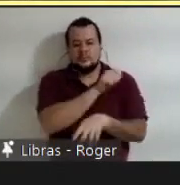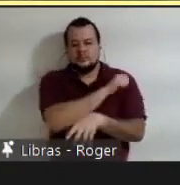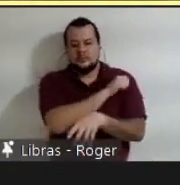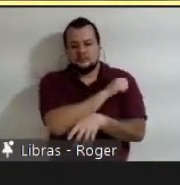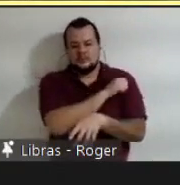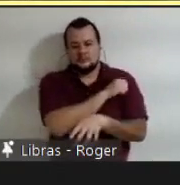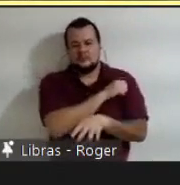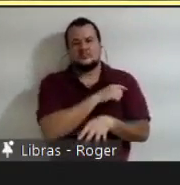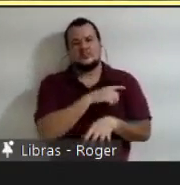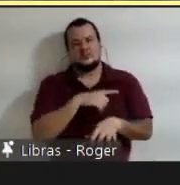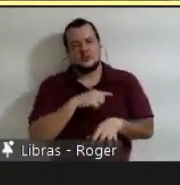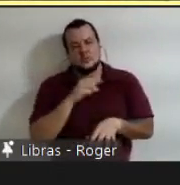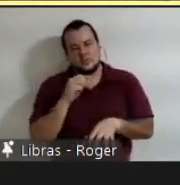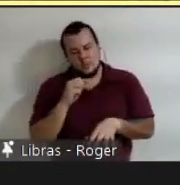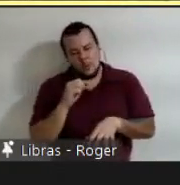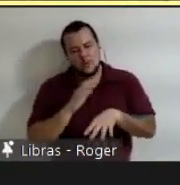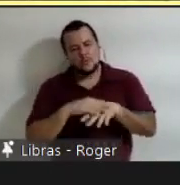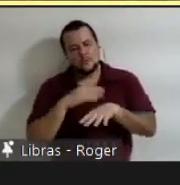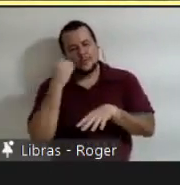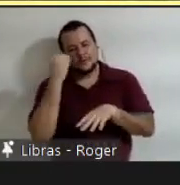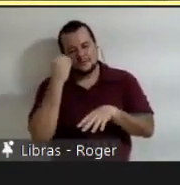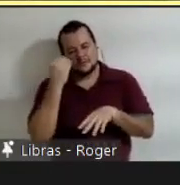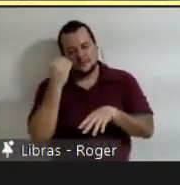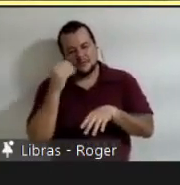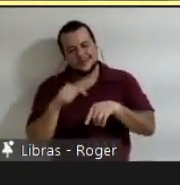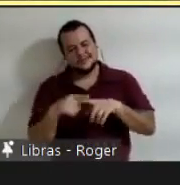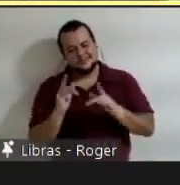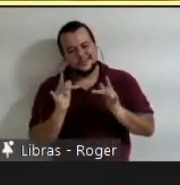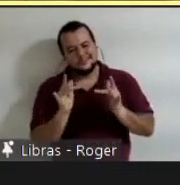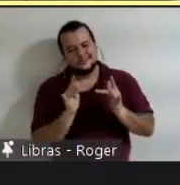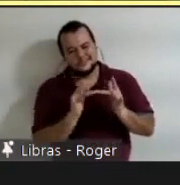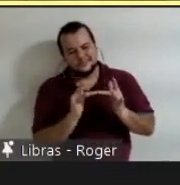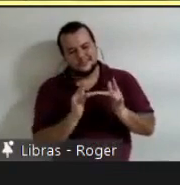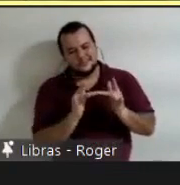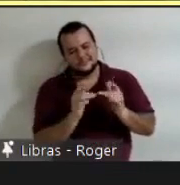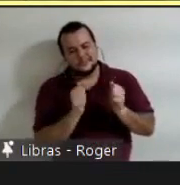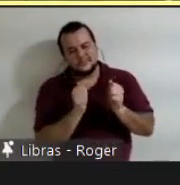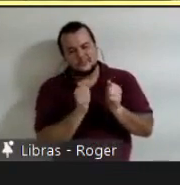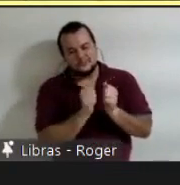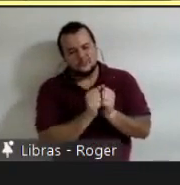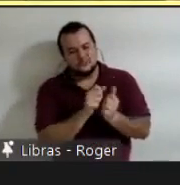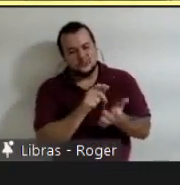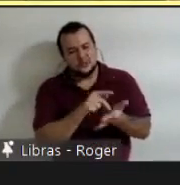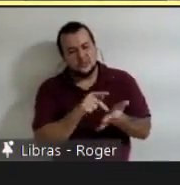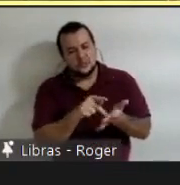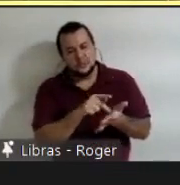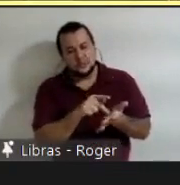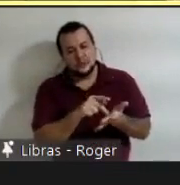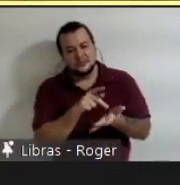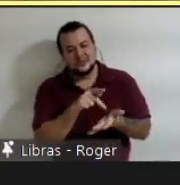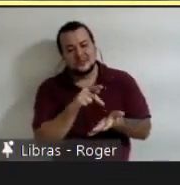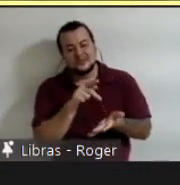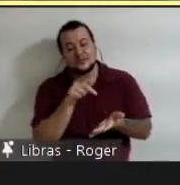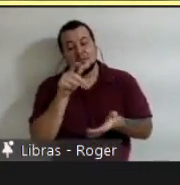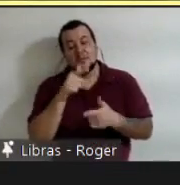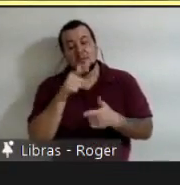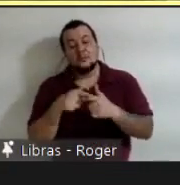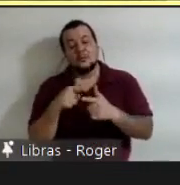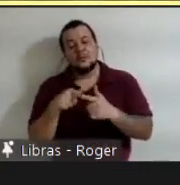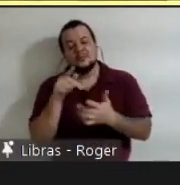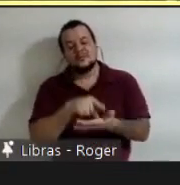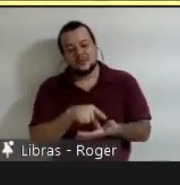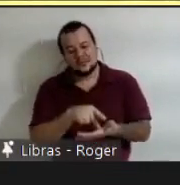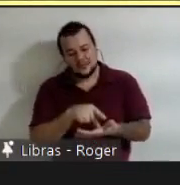interactuando com um problema real, fazendo hipótesis, tentando generar explicações,